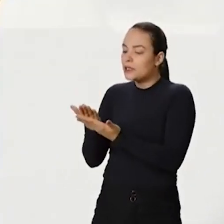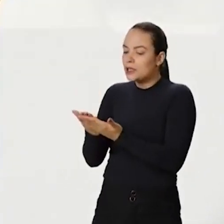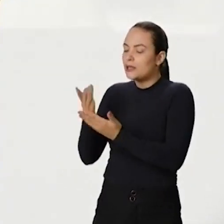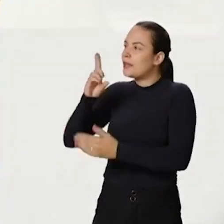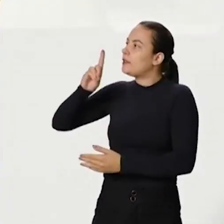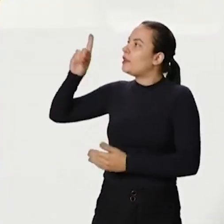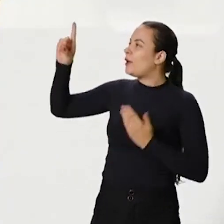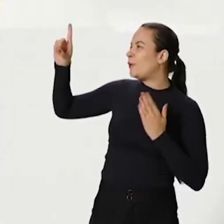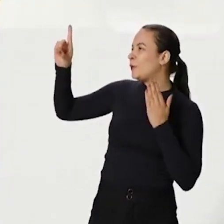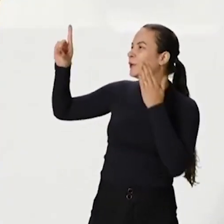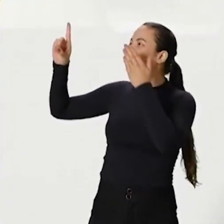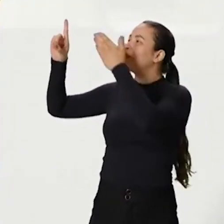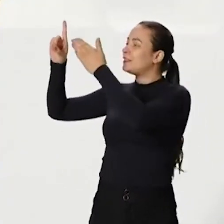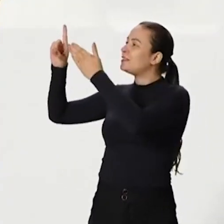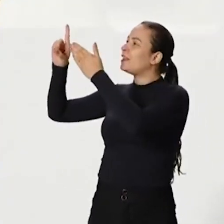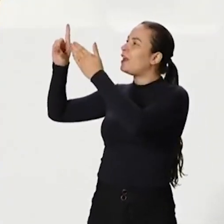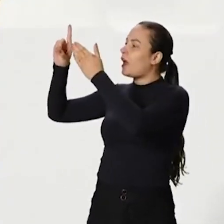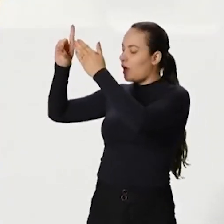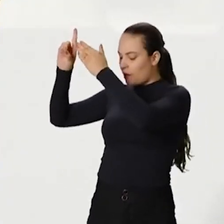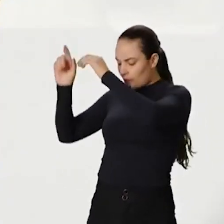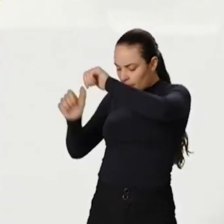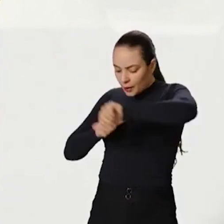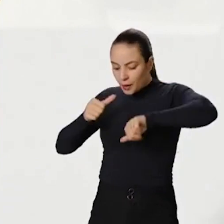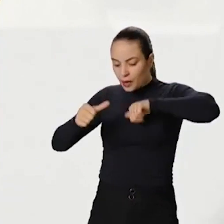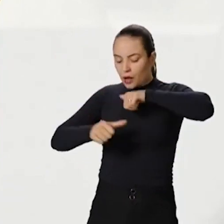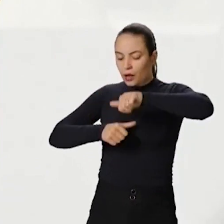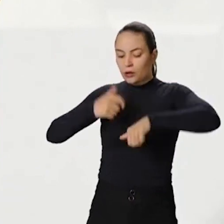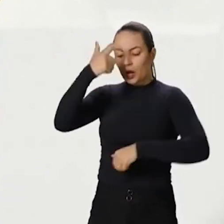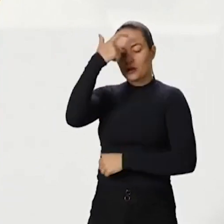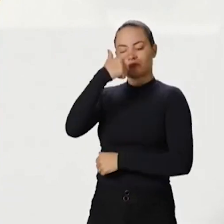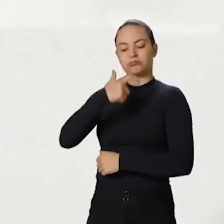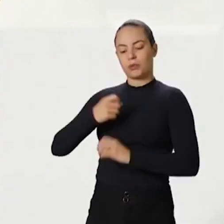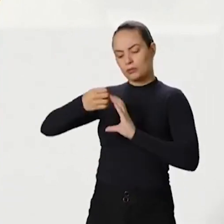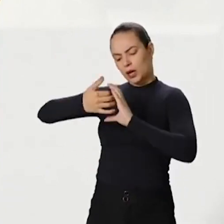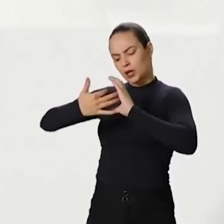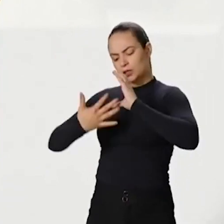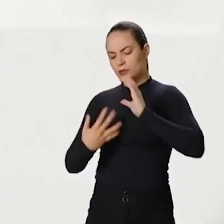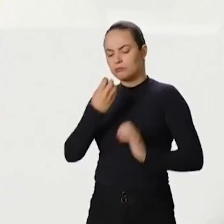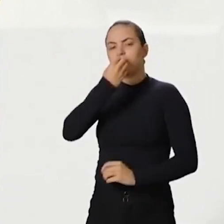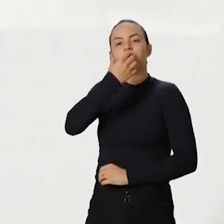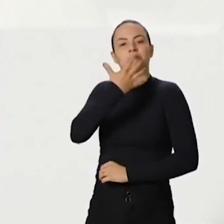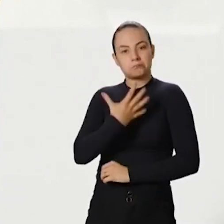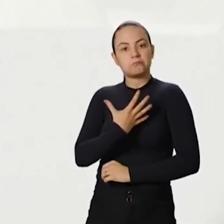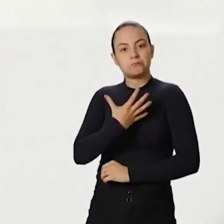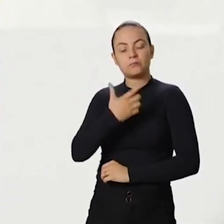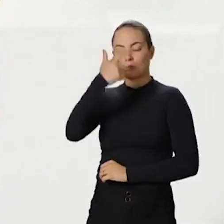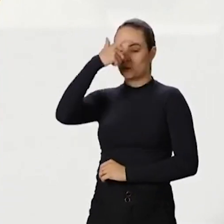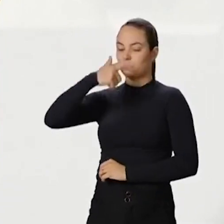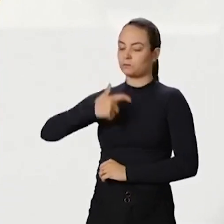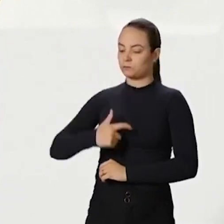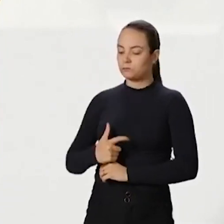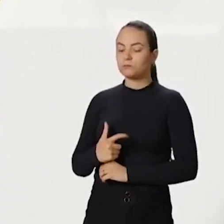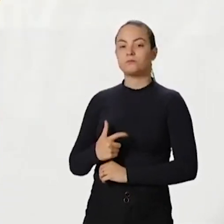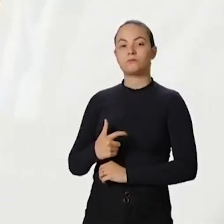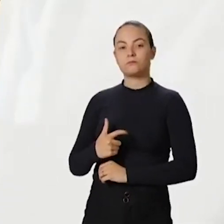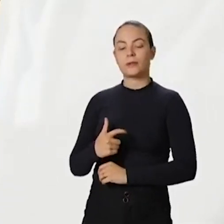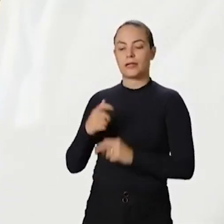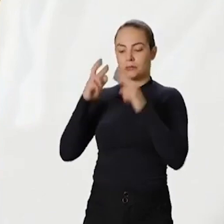através de Deus ela pode ter o caráter de uma pessoa boa, uma pessoa